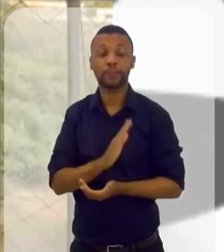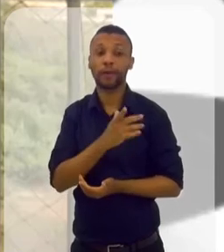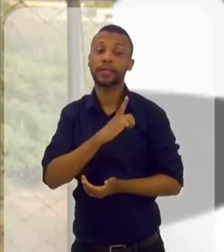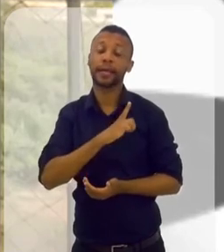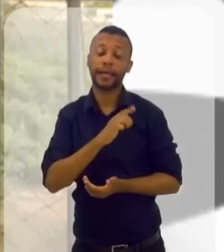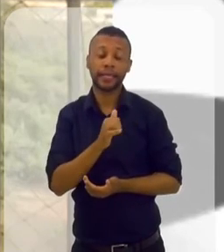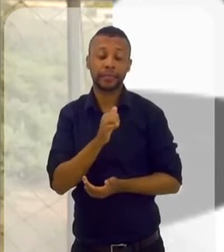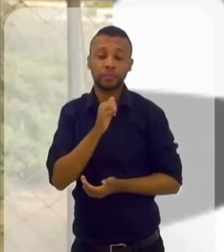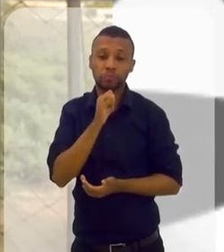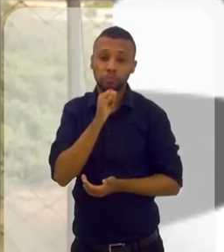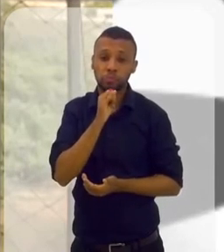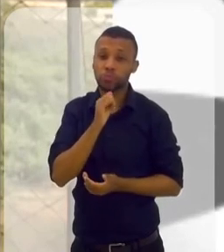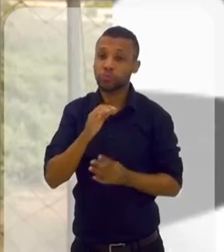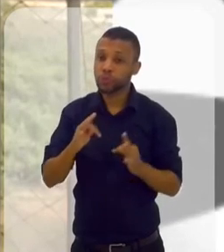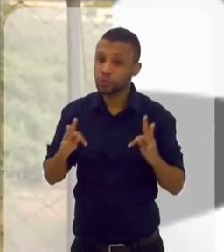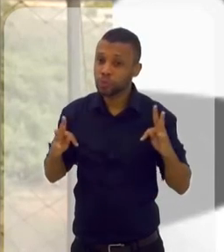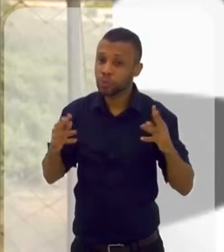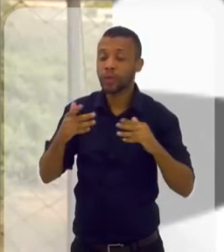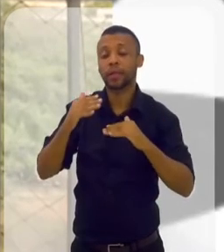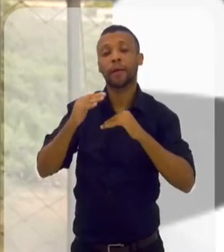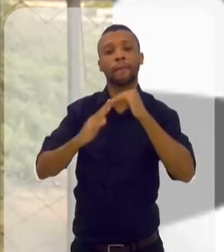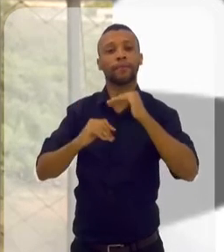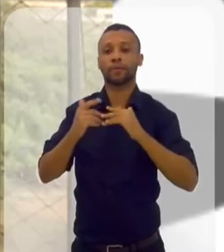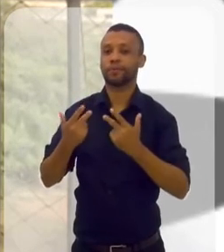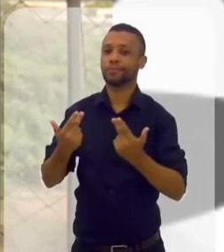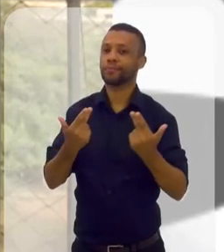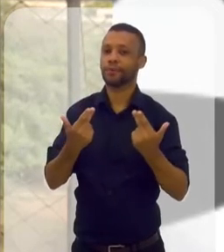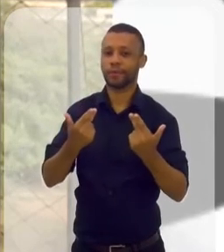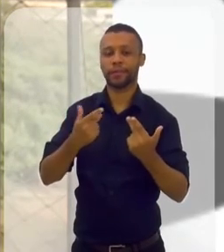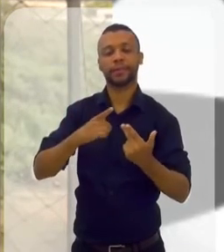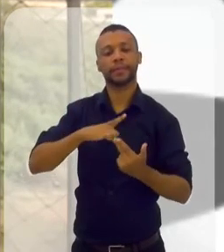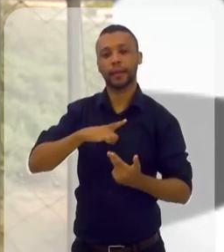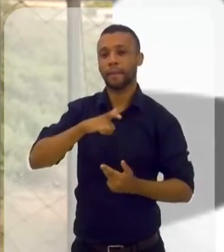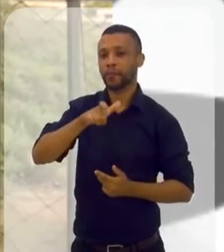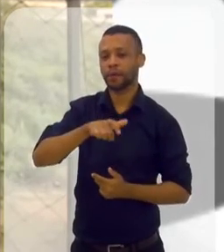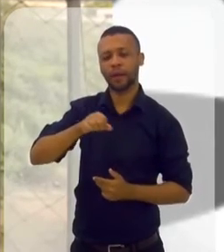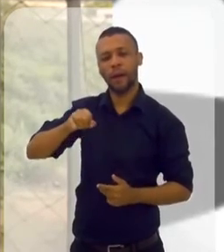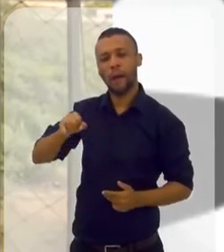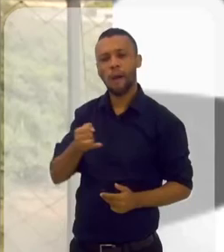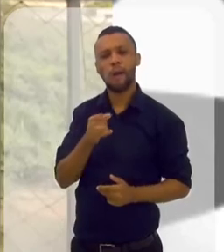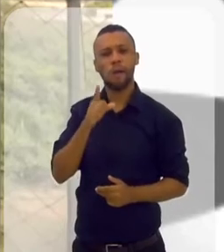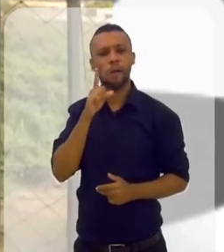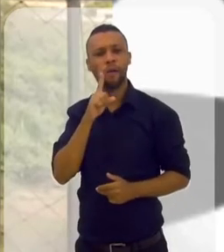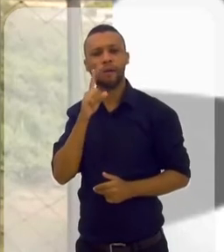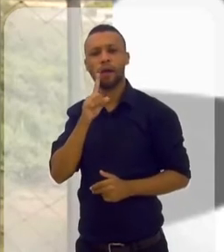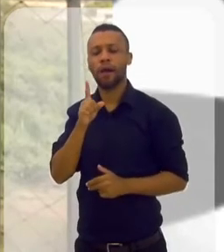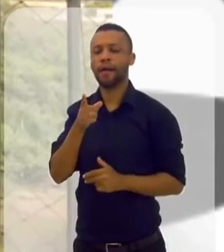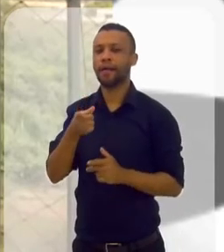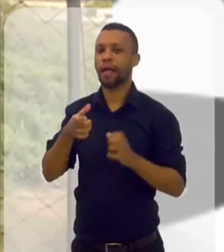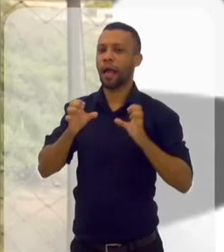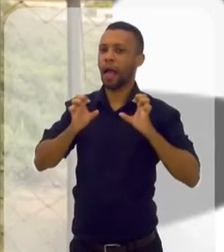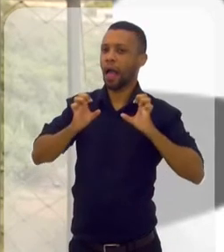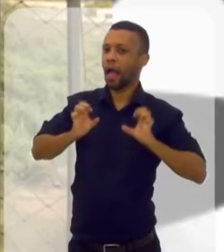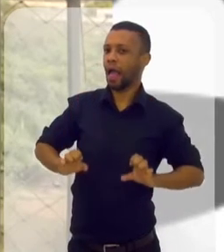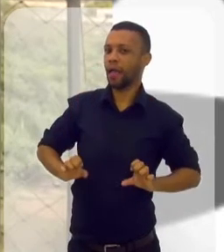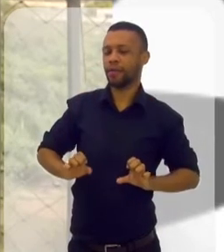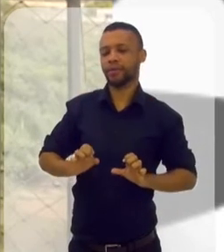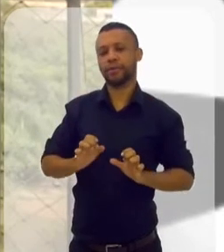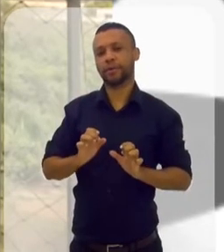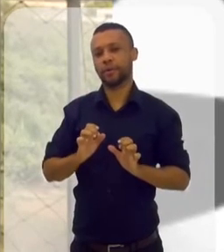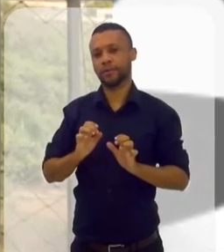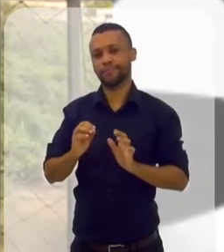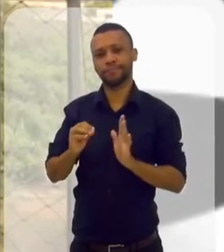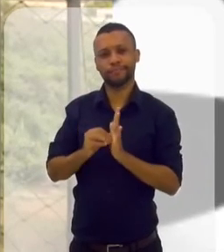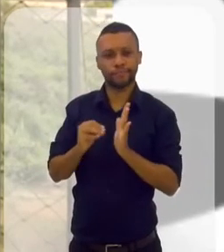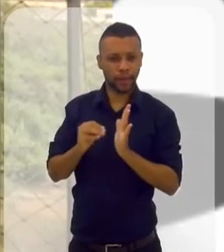Mas existe, viu, Cláudia? Infelizmente, como todas as profissões, existem pessoas que usam, acabam usando de uma forma errada. Ou então